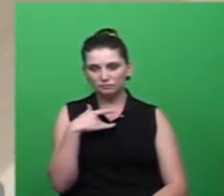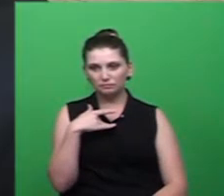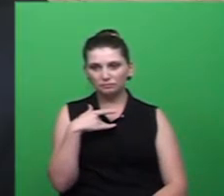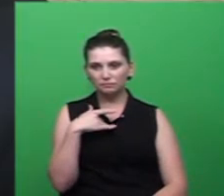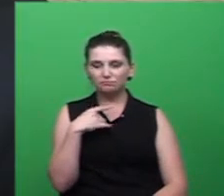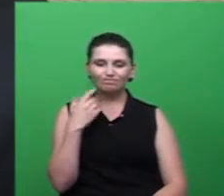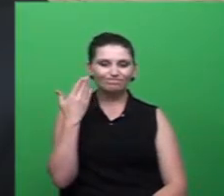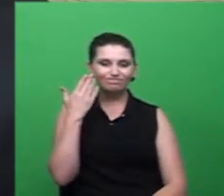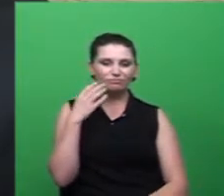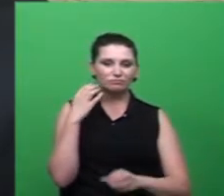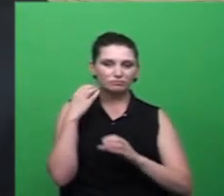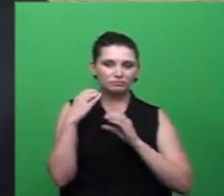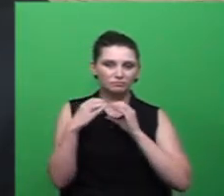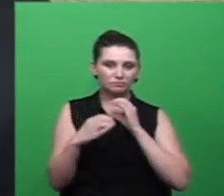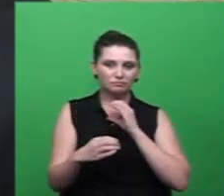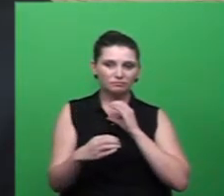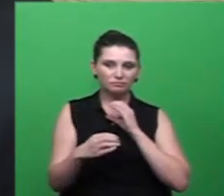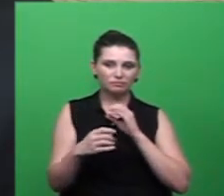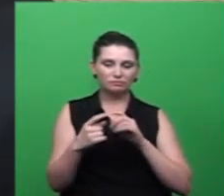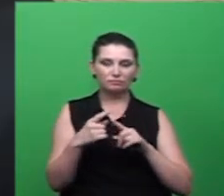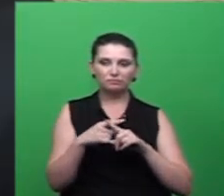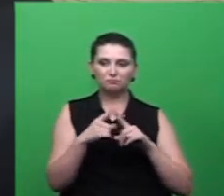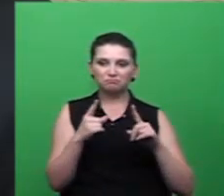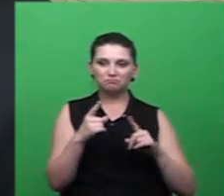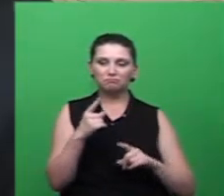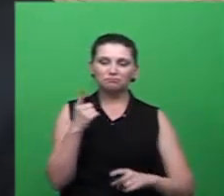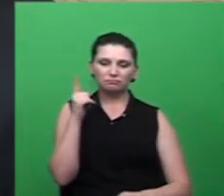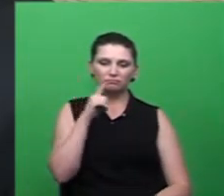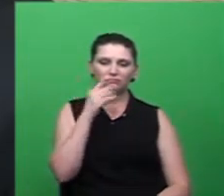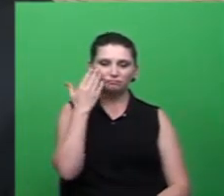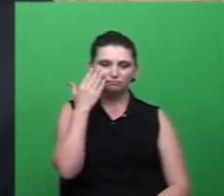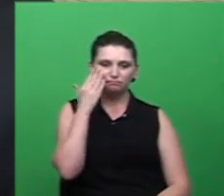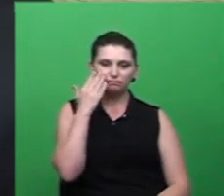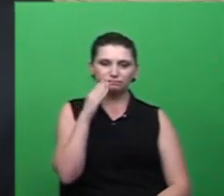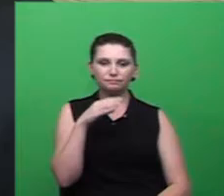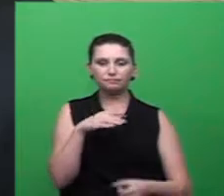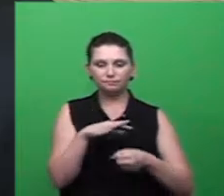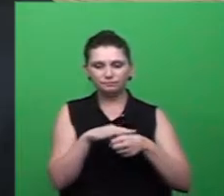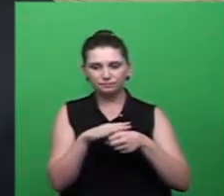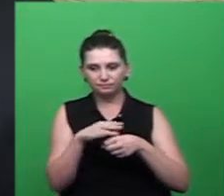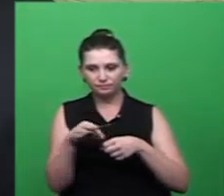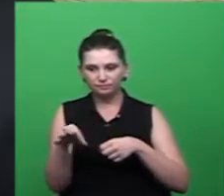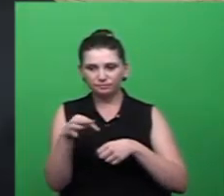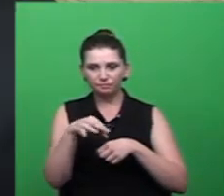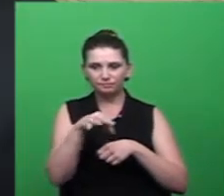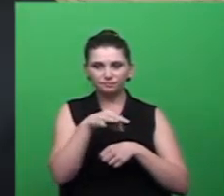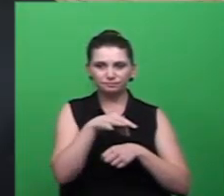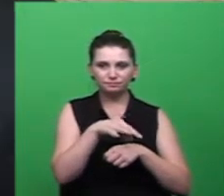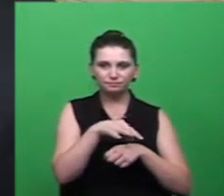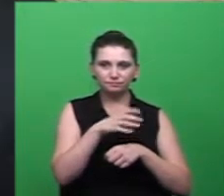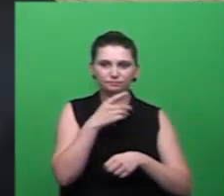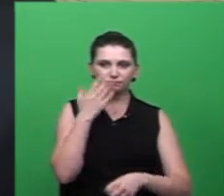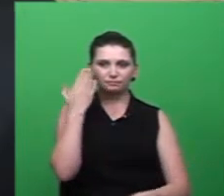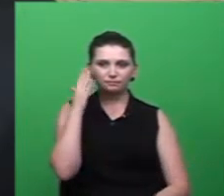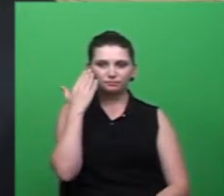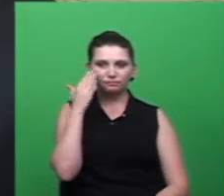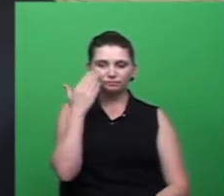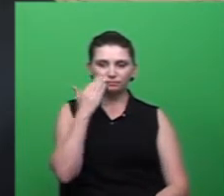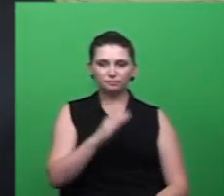de engenharia mas eu entendo de questão de transmissão de doença do mosquito aedes e e